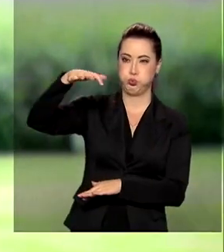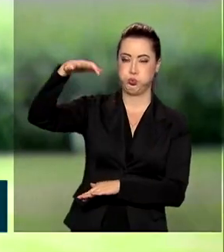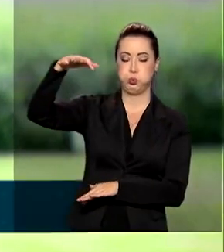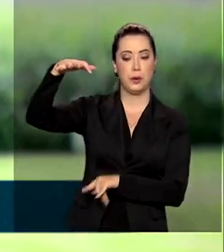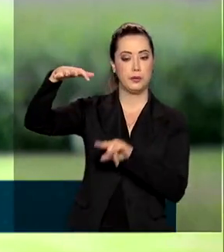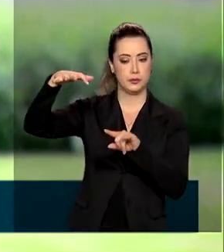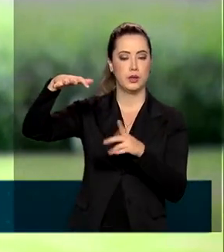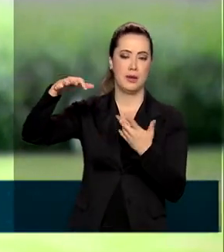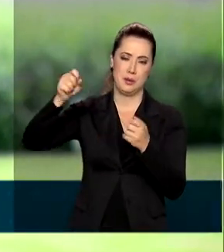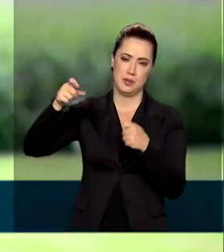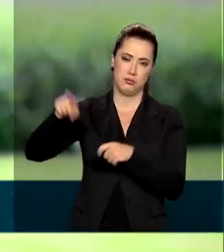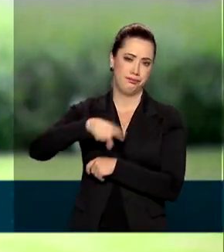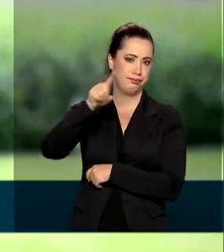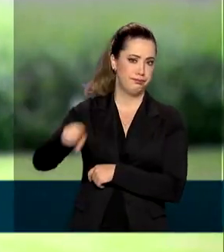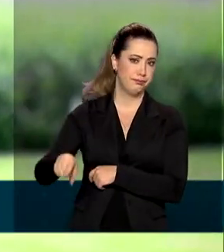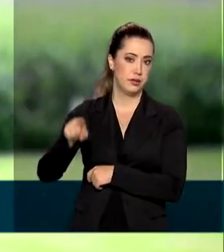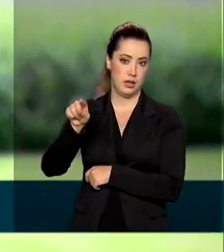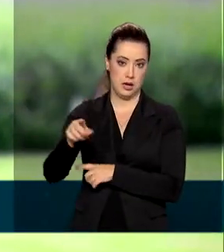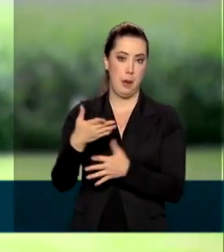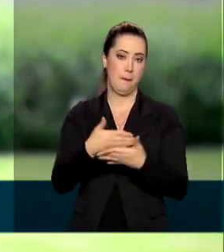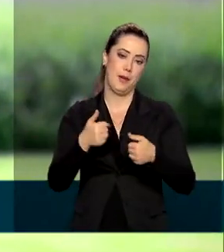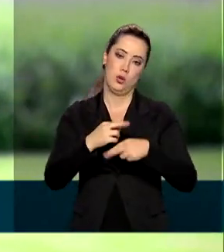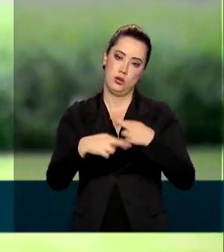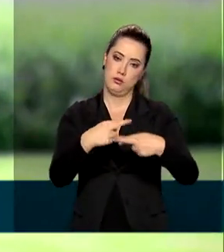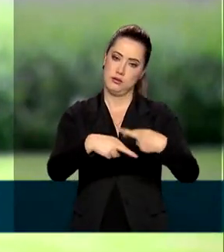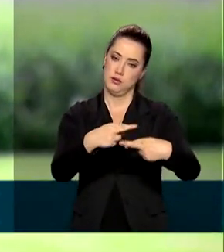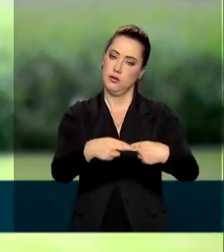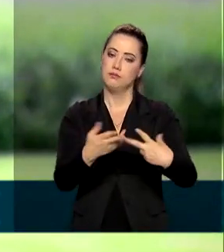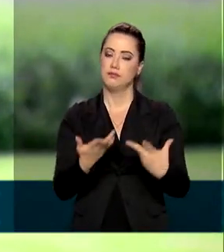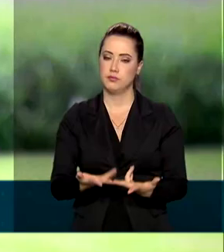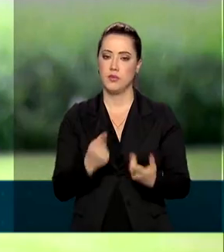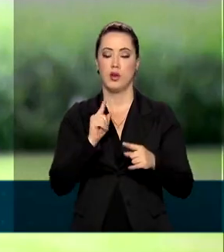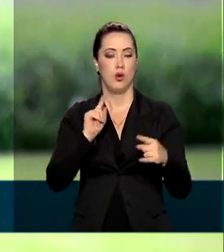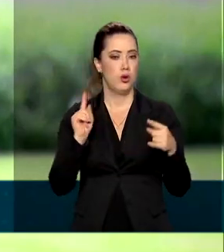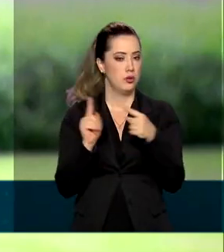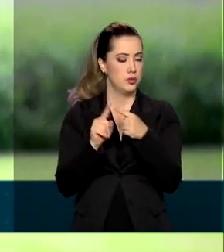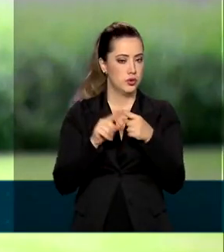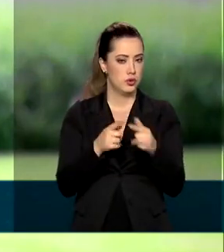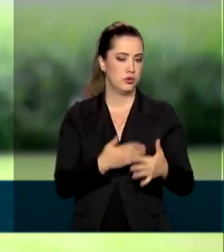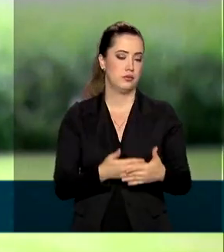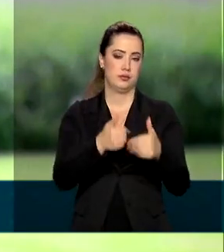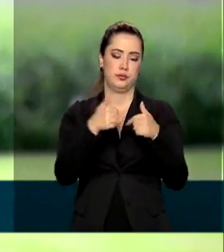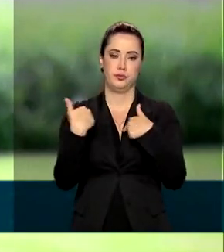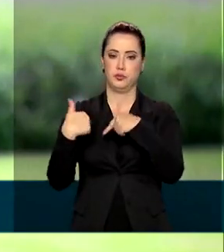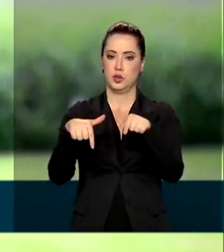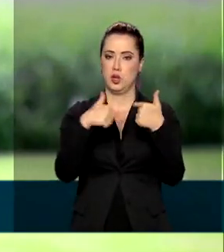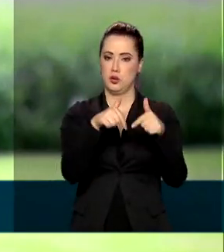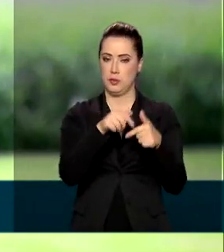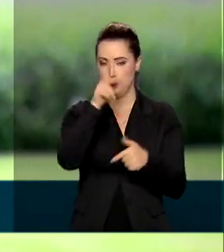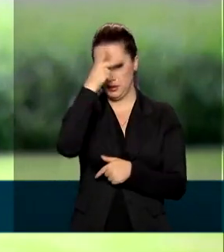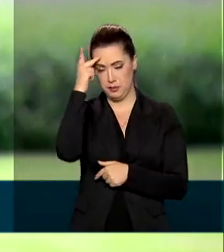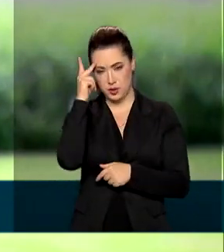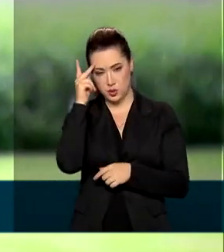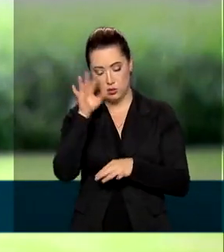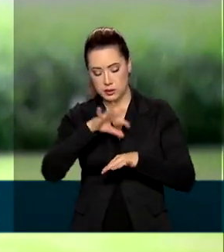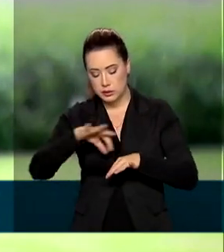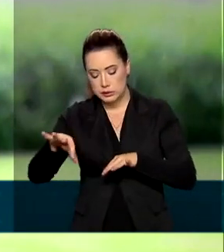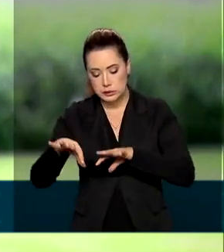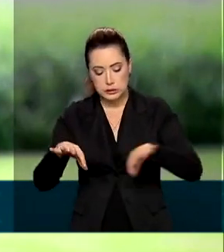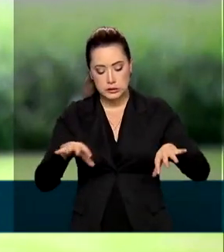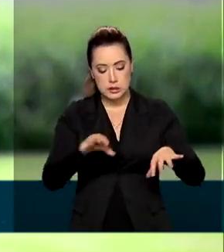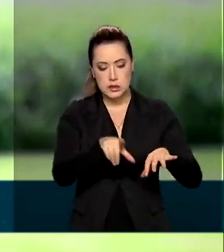gestão de resíduos sólidos. Entre as medidas estão a melhoria nas condições de trabalho dos catadores de materiais